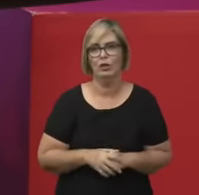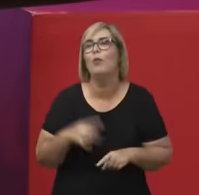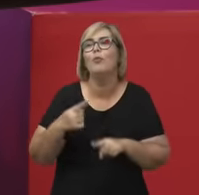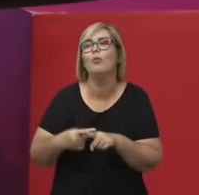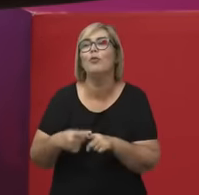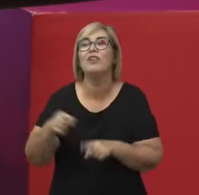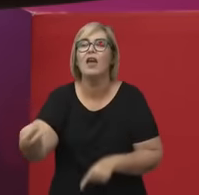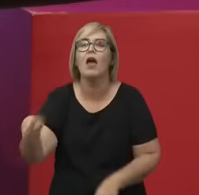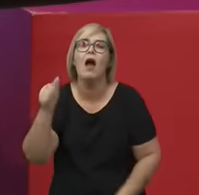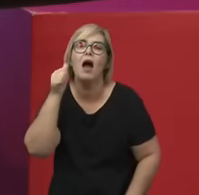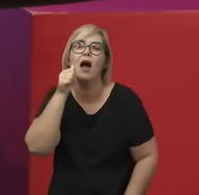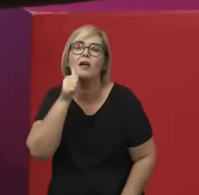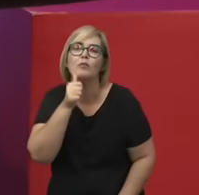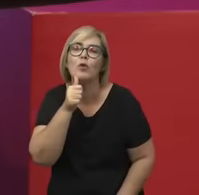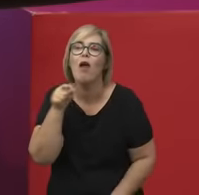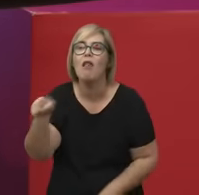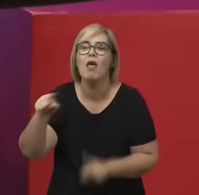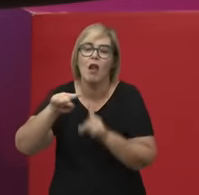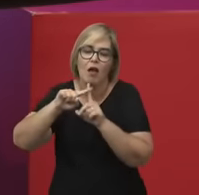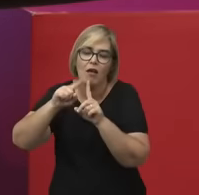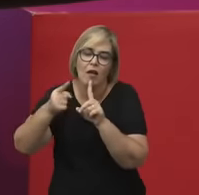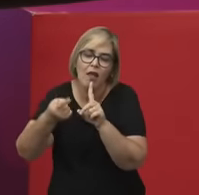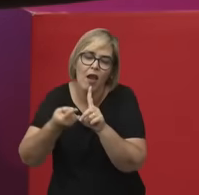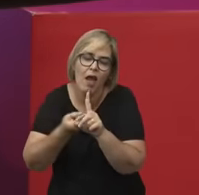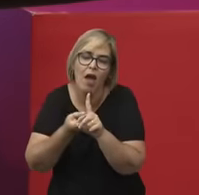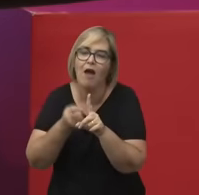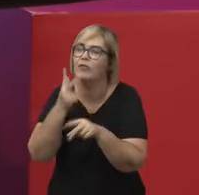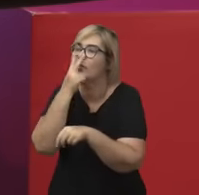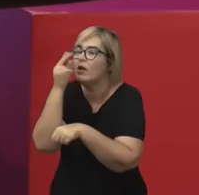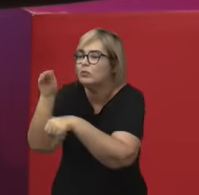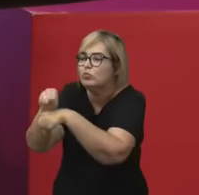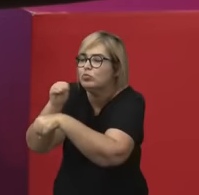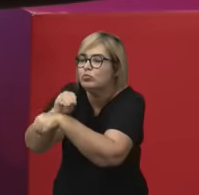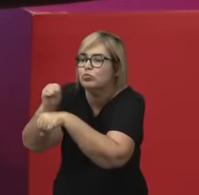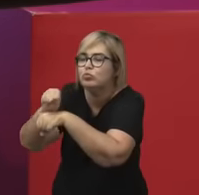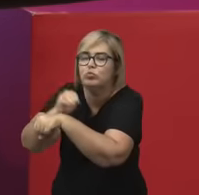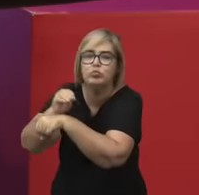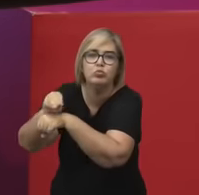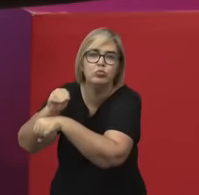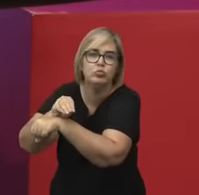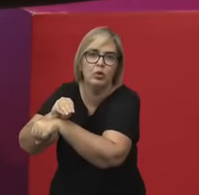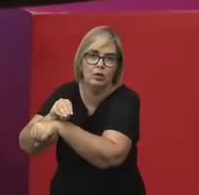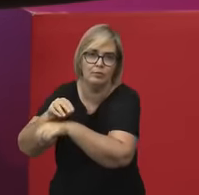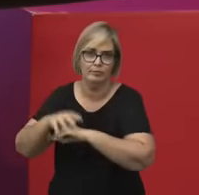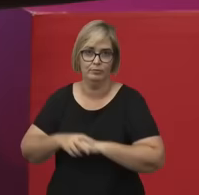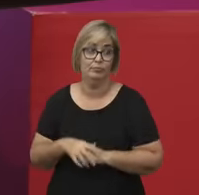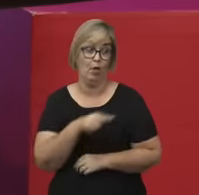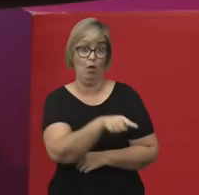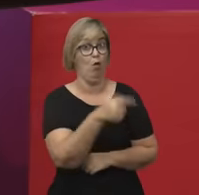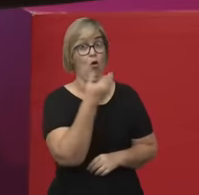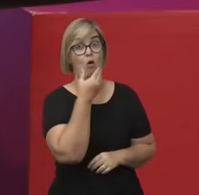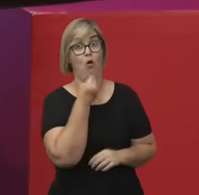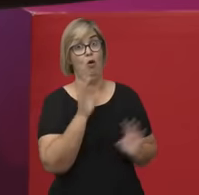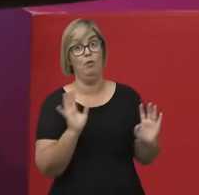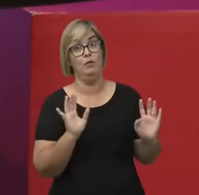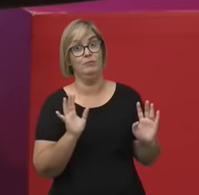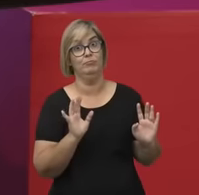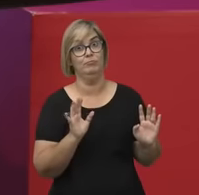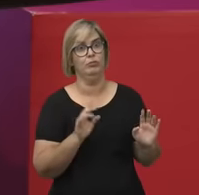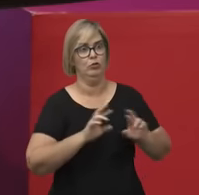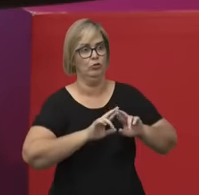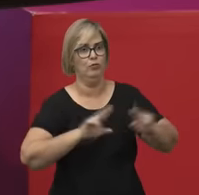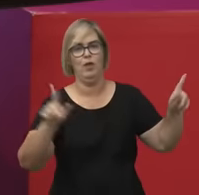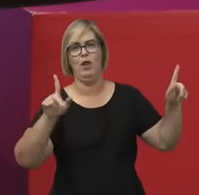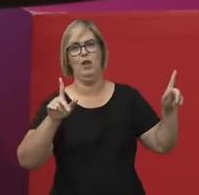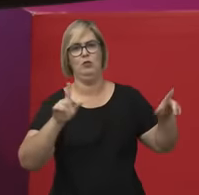preparados para a maternidade, são seres que nascem com o potencial de gerar. E os homens de fazer outra